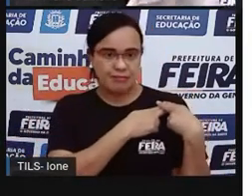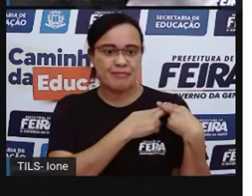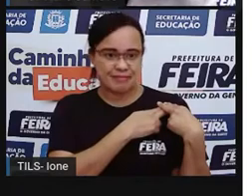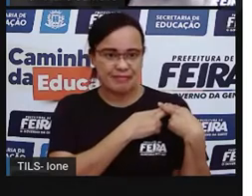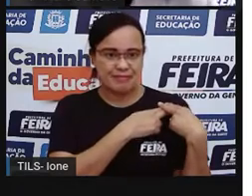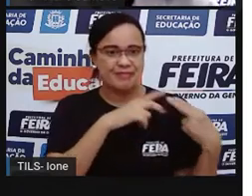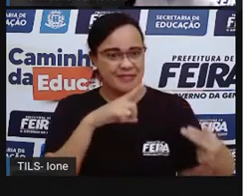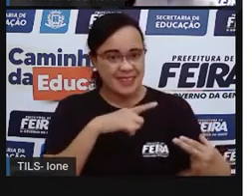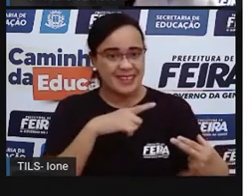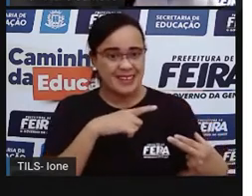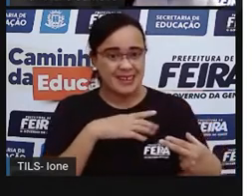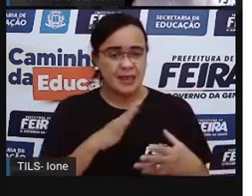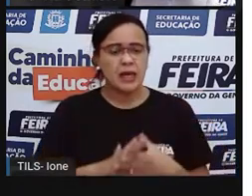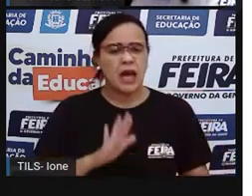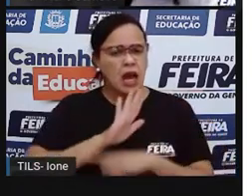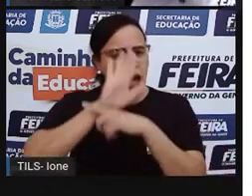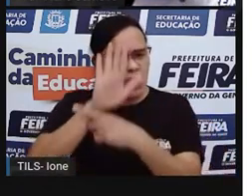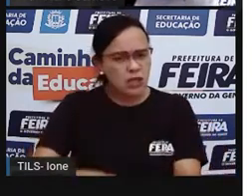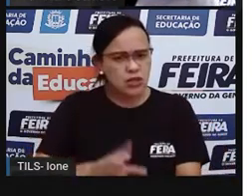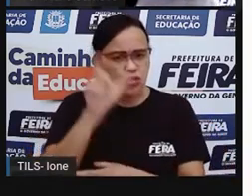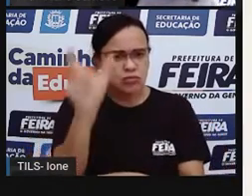são os adultos, tá certo?